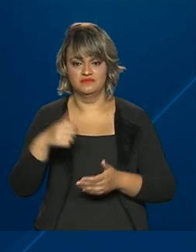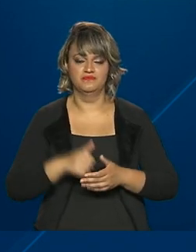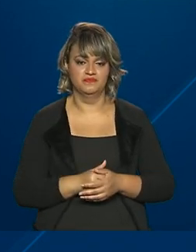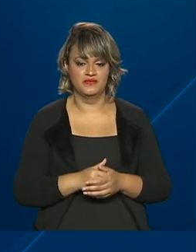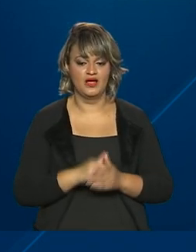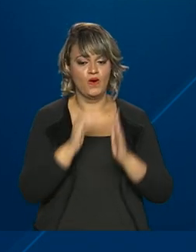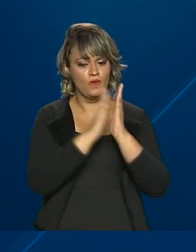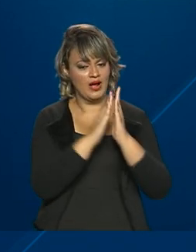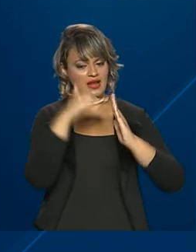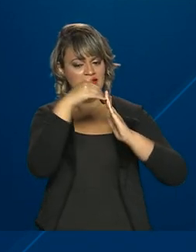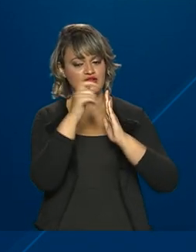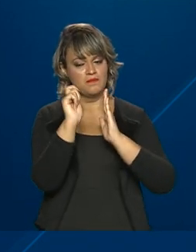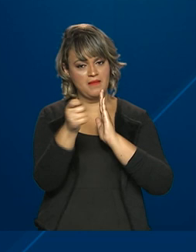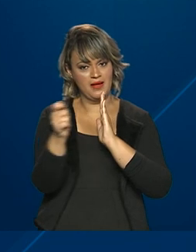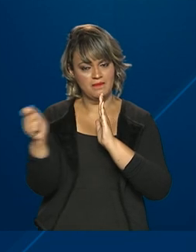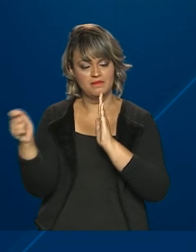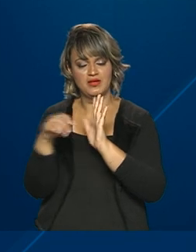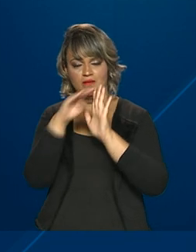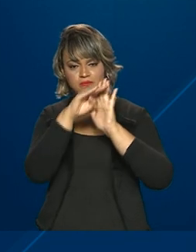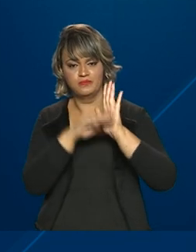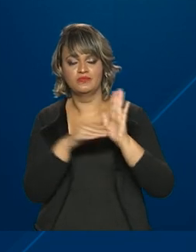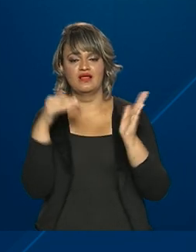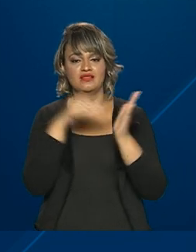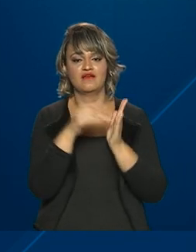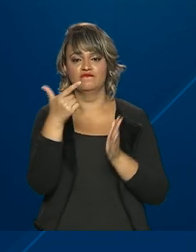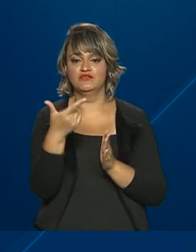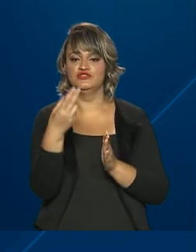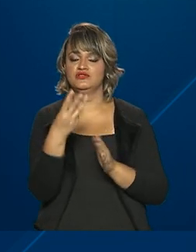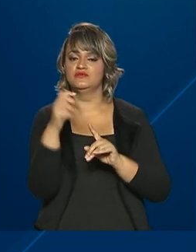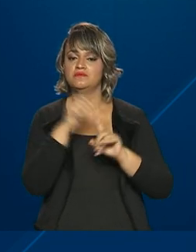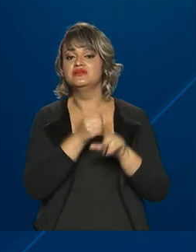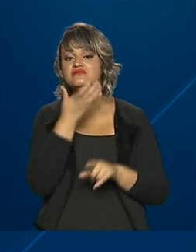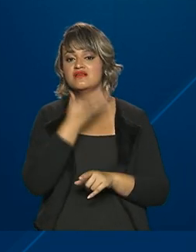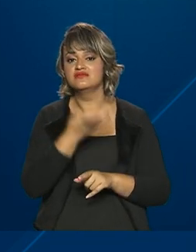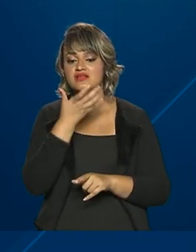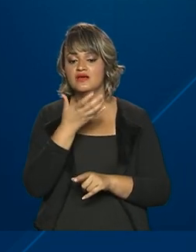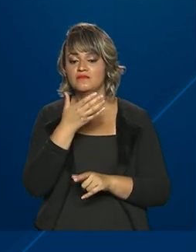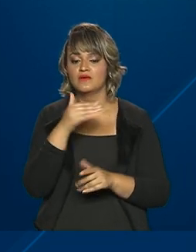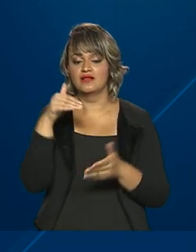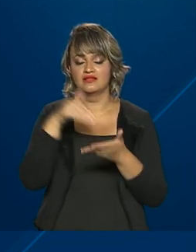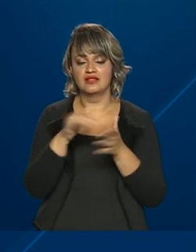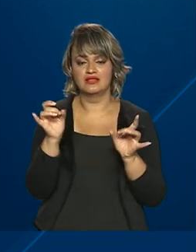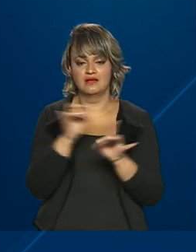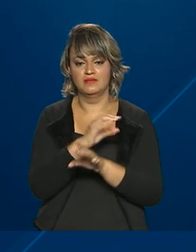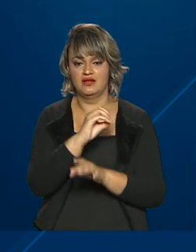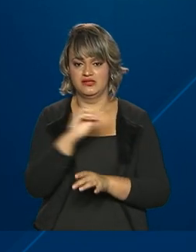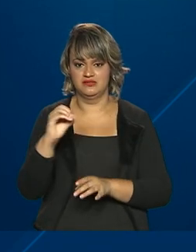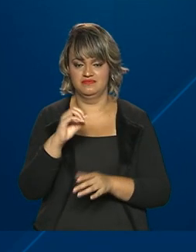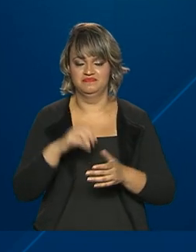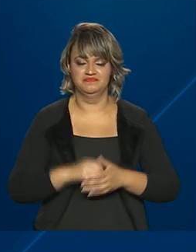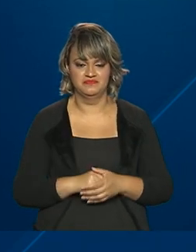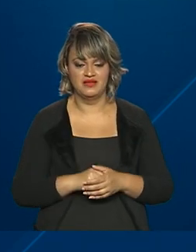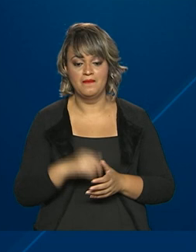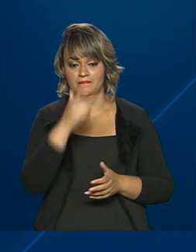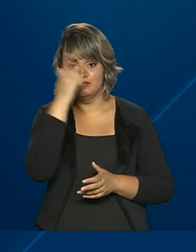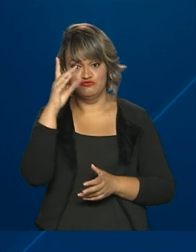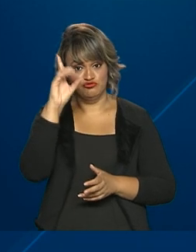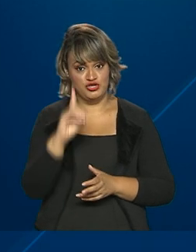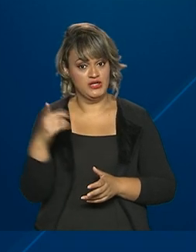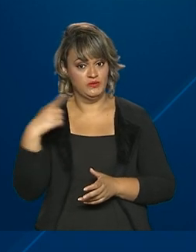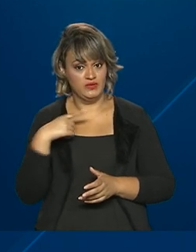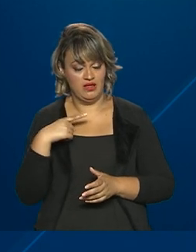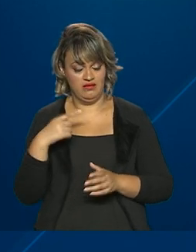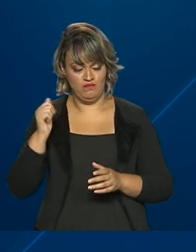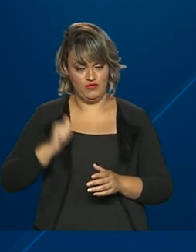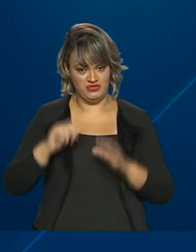O calendário de pagamentos segue até 23 de dezembro, para o NIS terminado em zero. Os beneficiários do